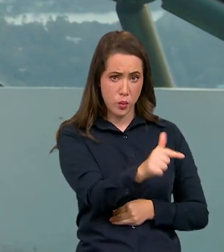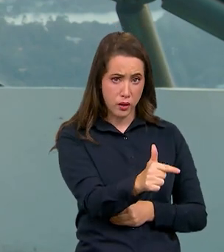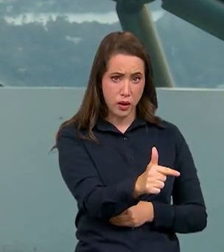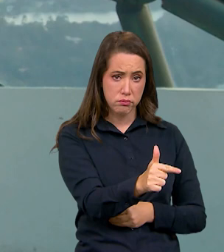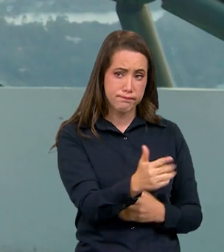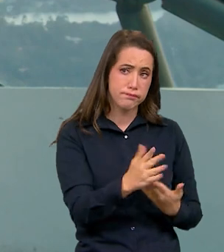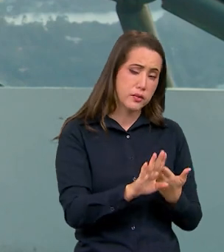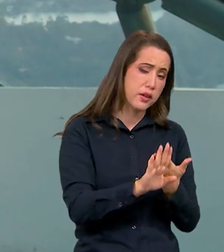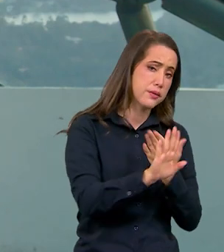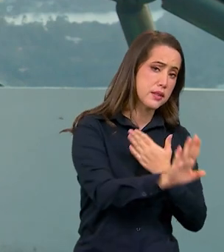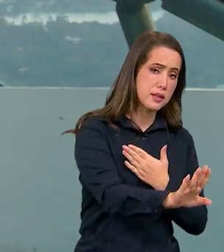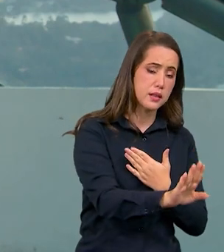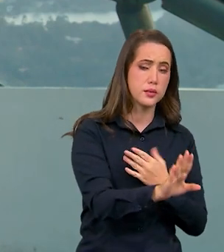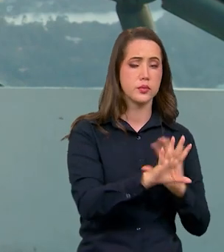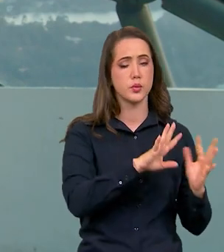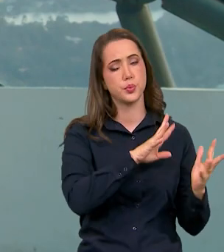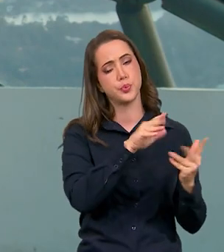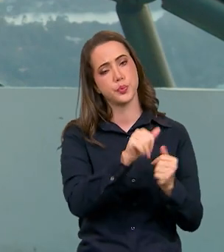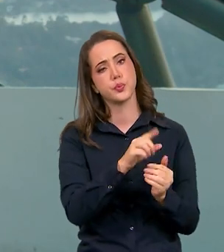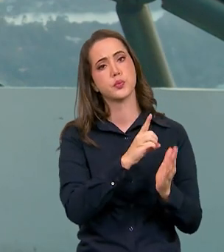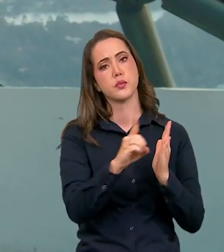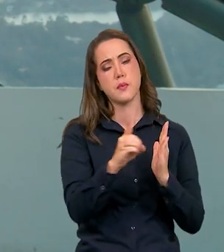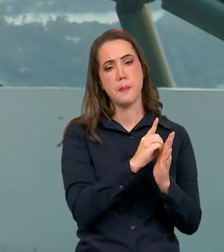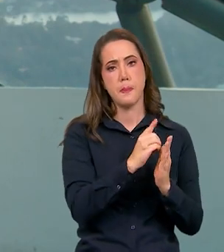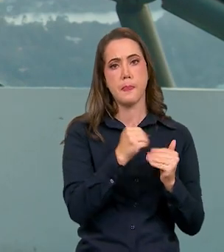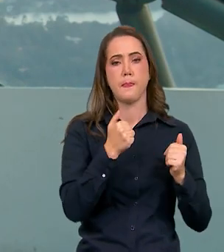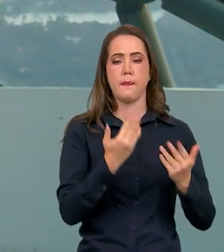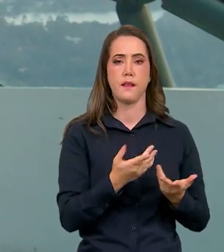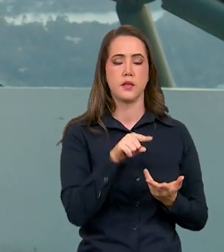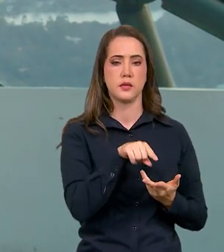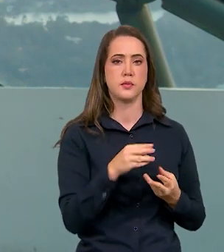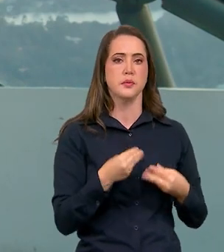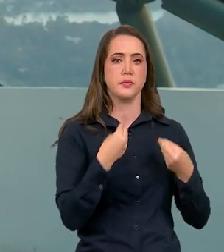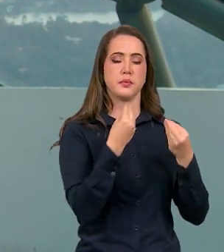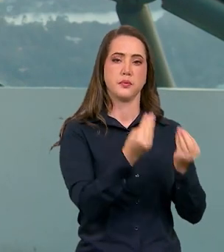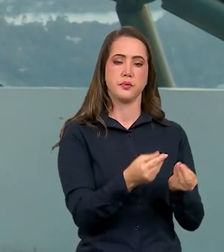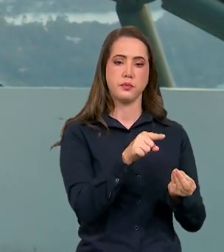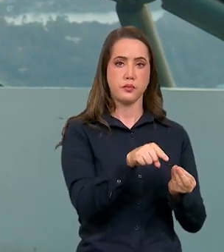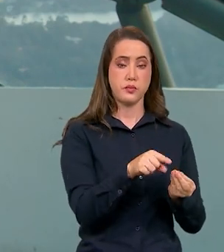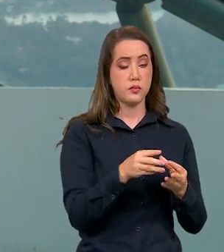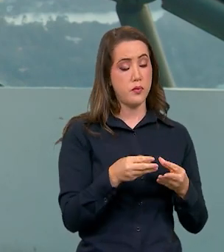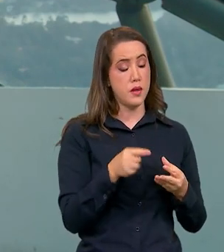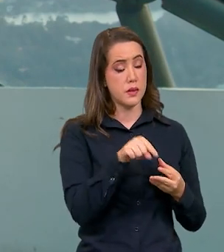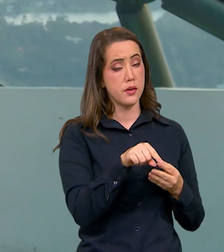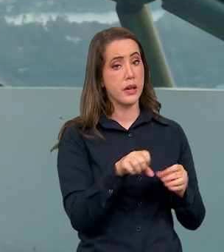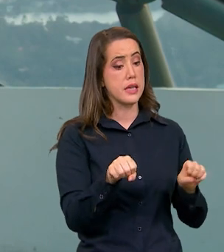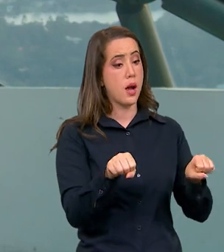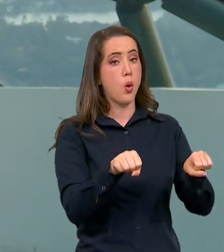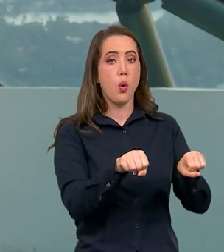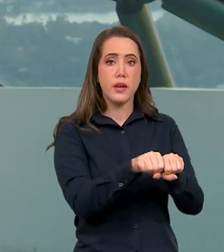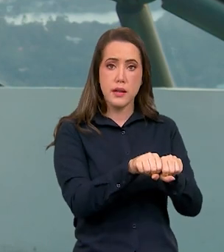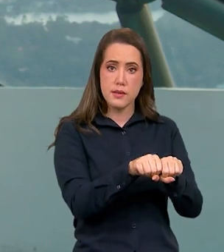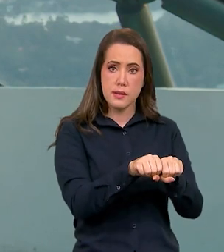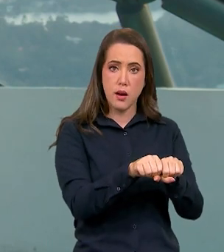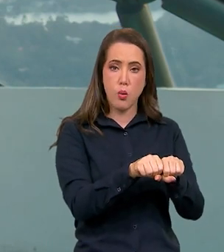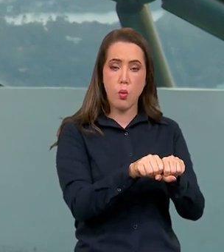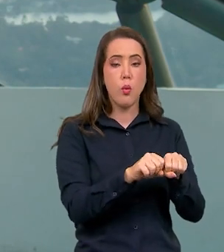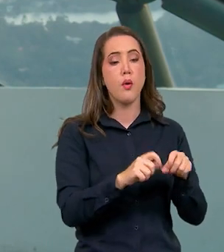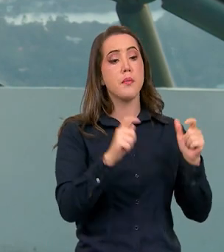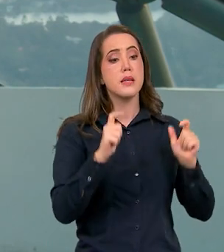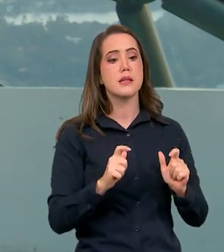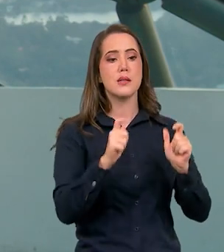ficando aí fora desse mundo digital. E com isso, quando você leva essa conectividade para essas áreas,